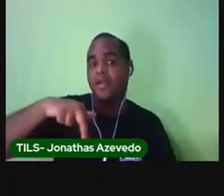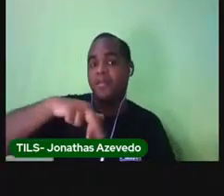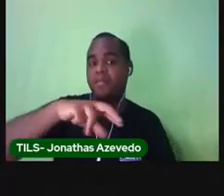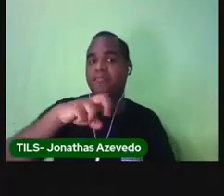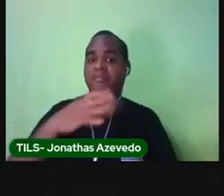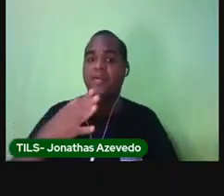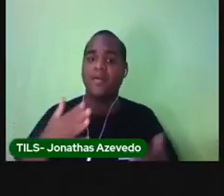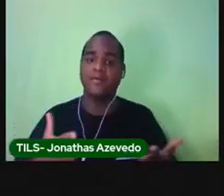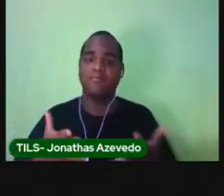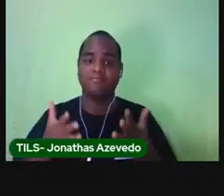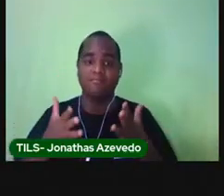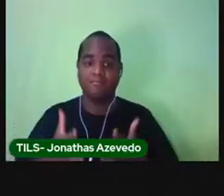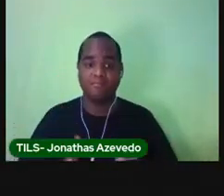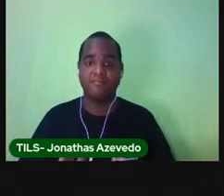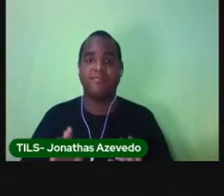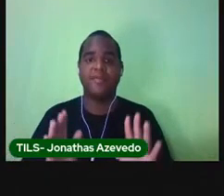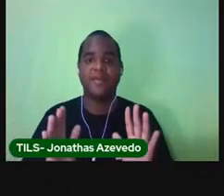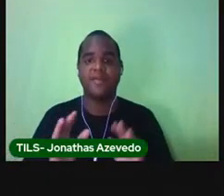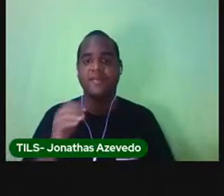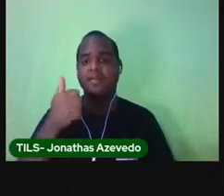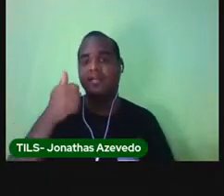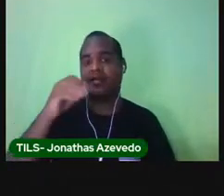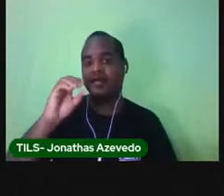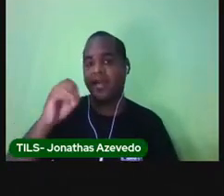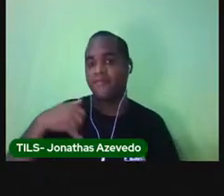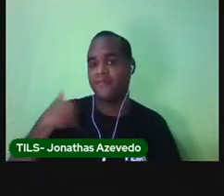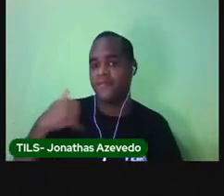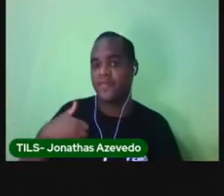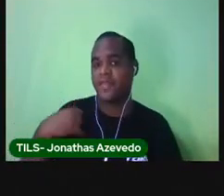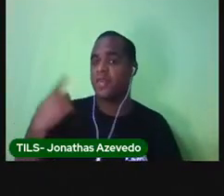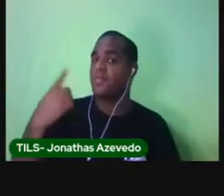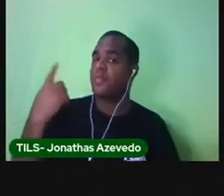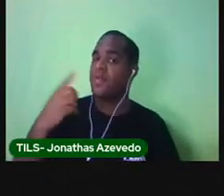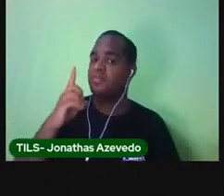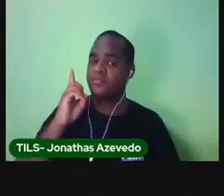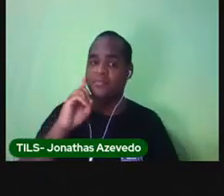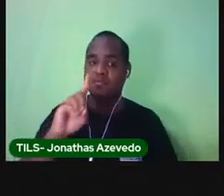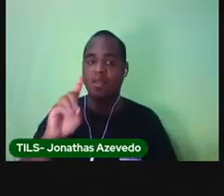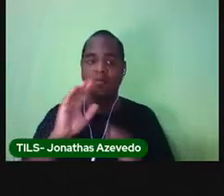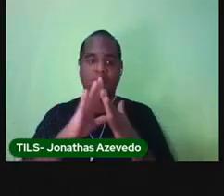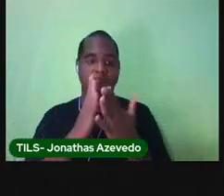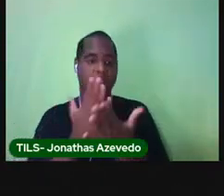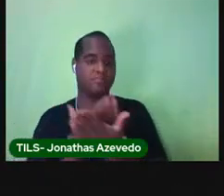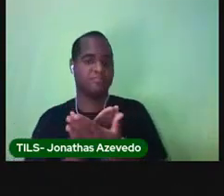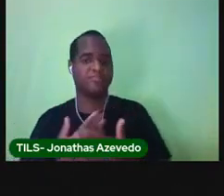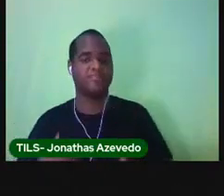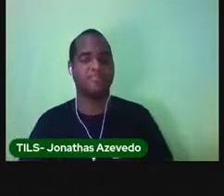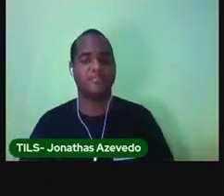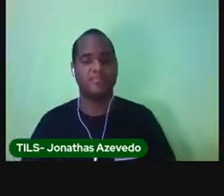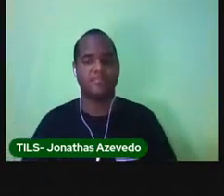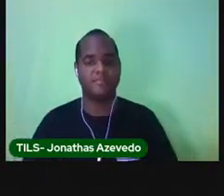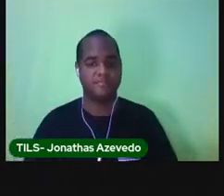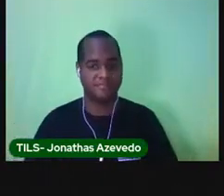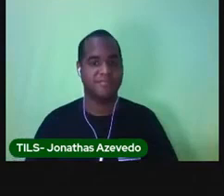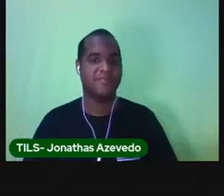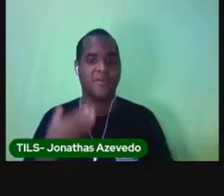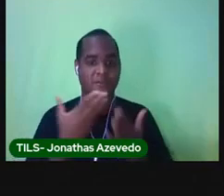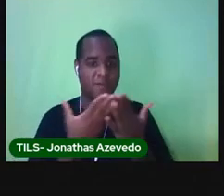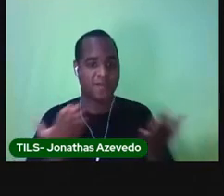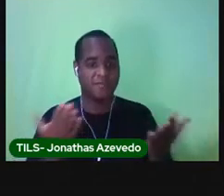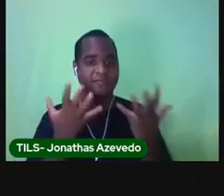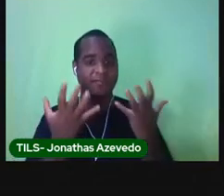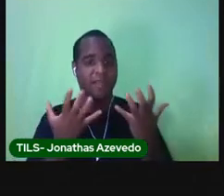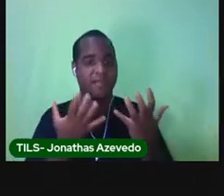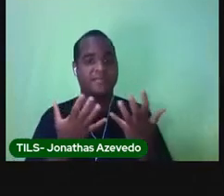nascimento, 10 anos, primeiro dia na escola. E vocês queriam saber